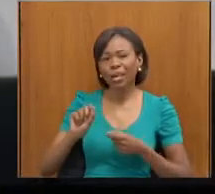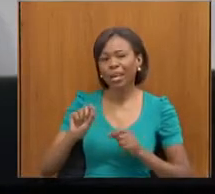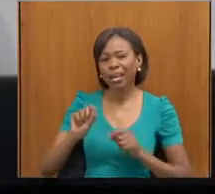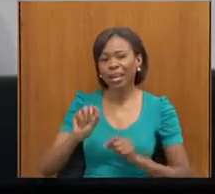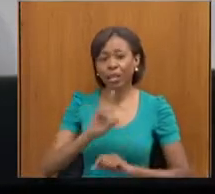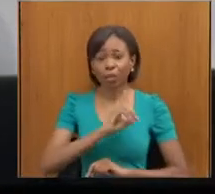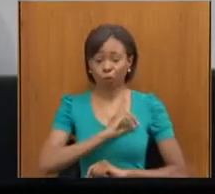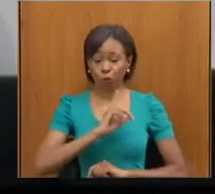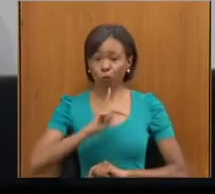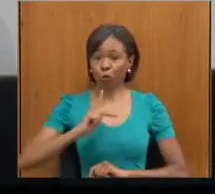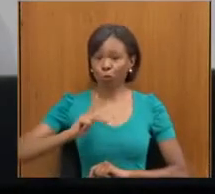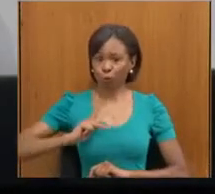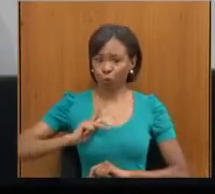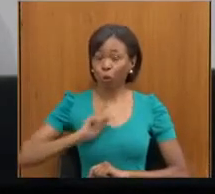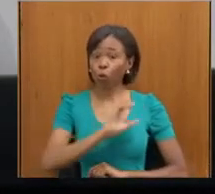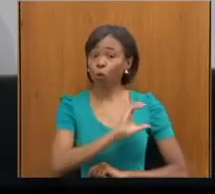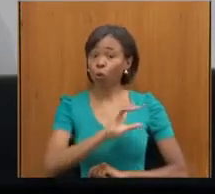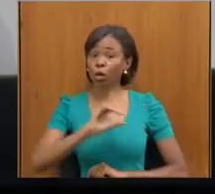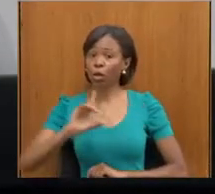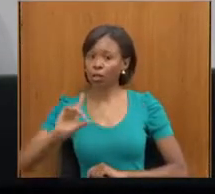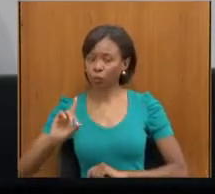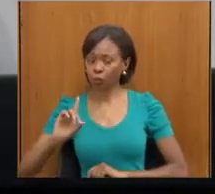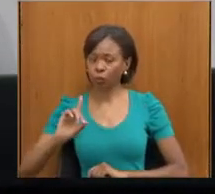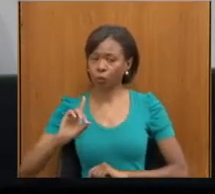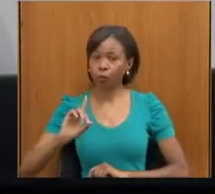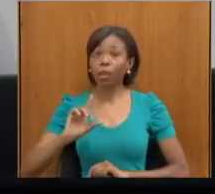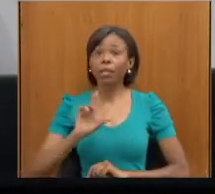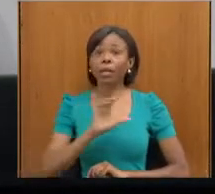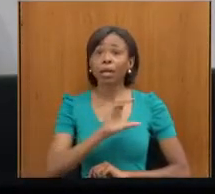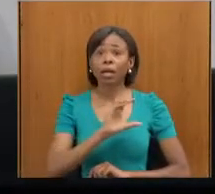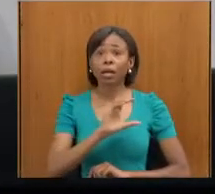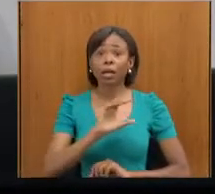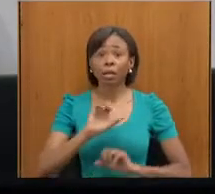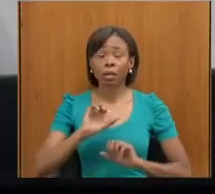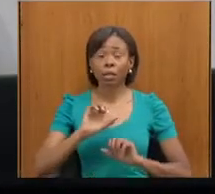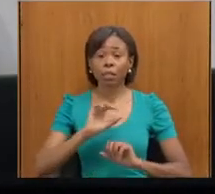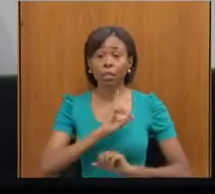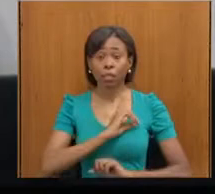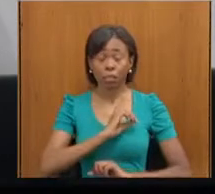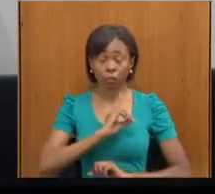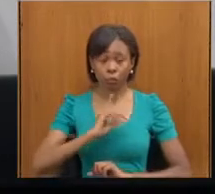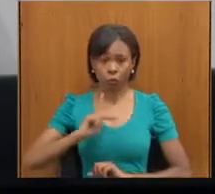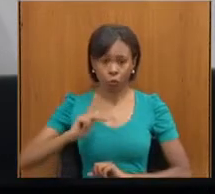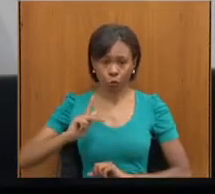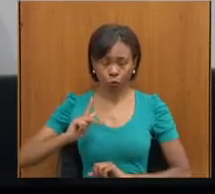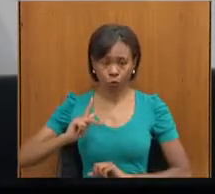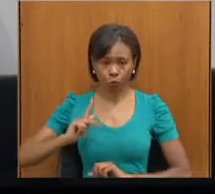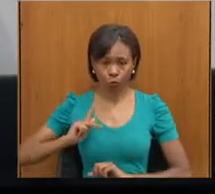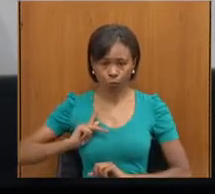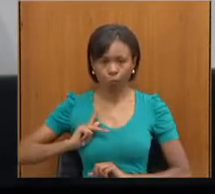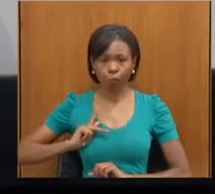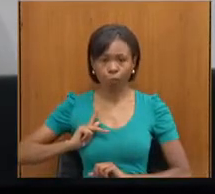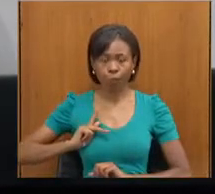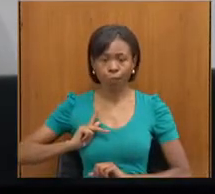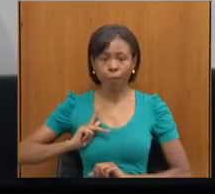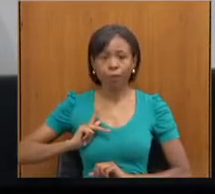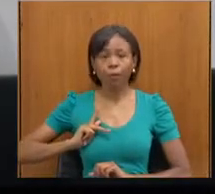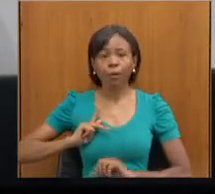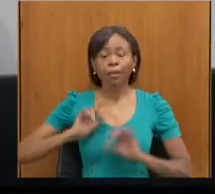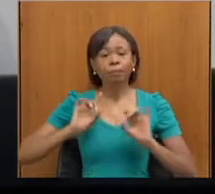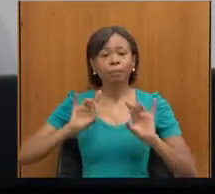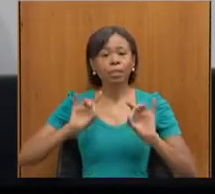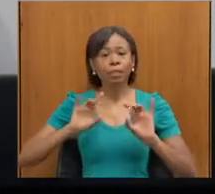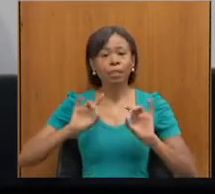coordenador da Defensoria Especializada do Idoso e da Pessoa com Deficiência, nosso